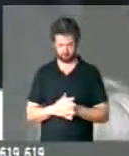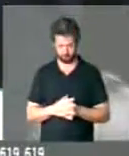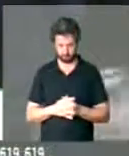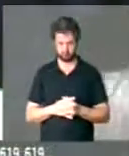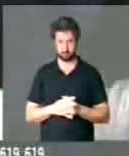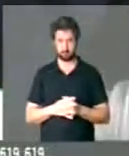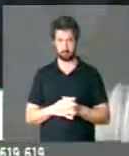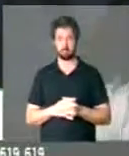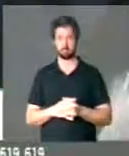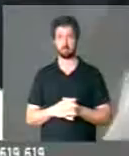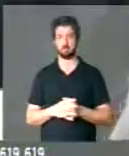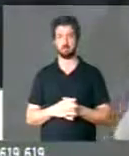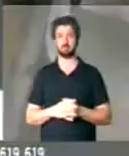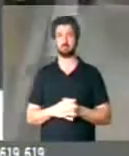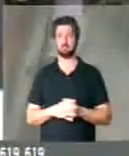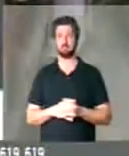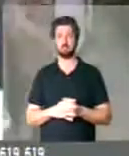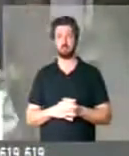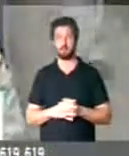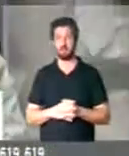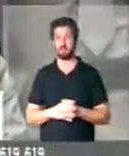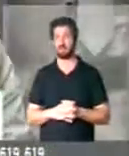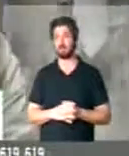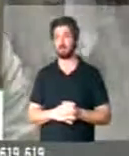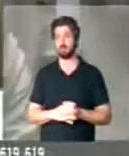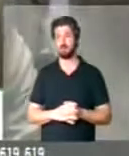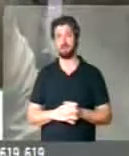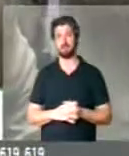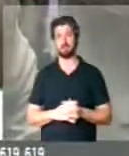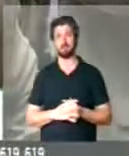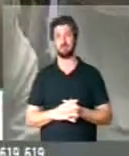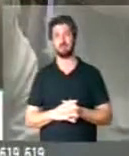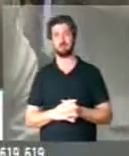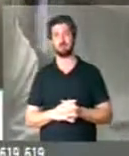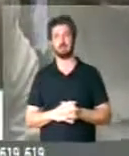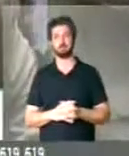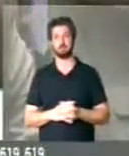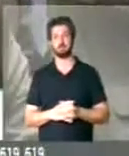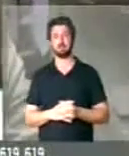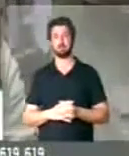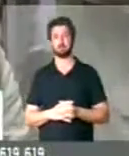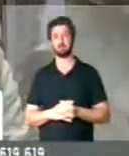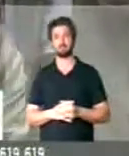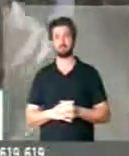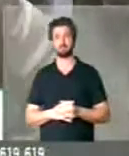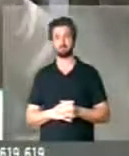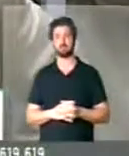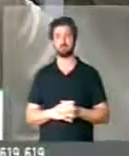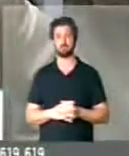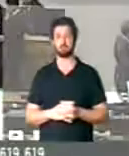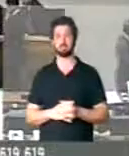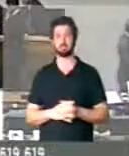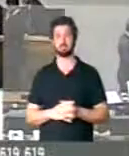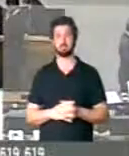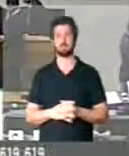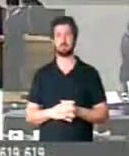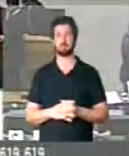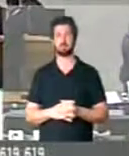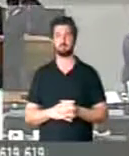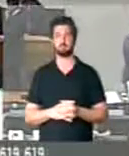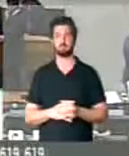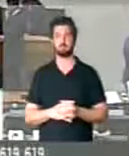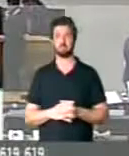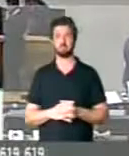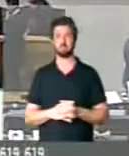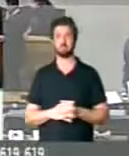Eu vou encerrar a votação. Presidente, Presidente, estou escrito aqui, Presidente. Ei, Presidente. Senhor Presidente, PMB. Deputada